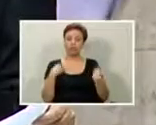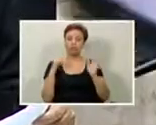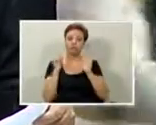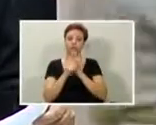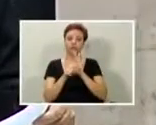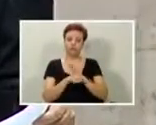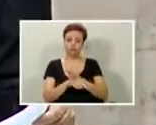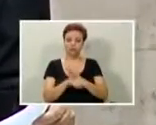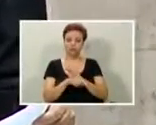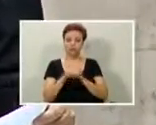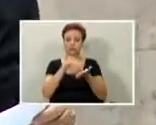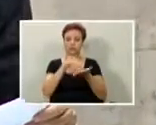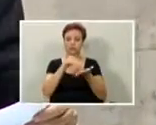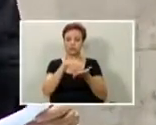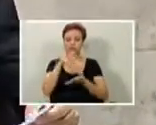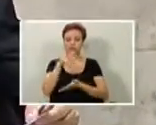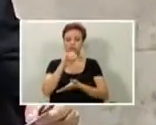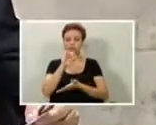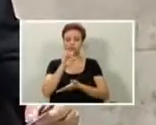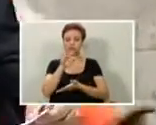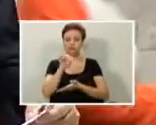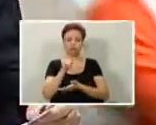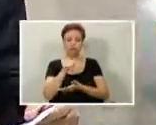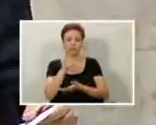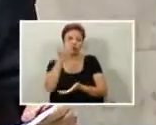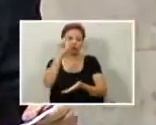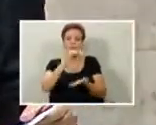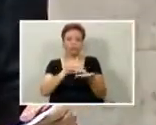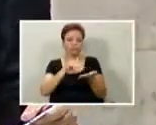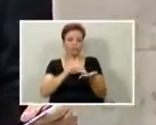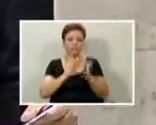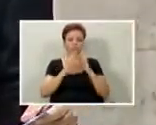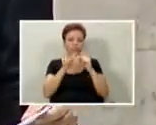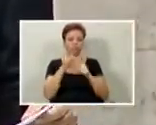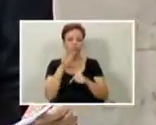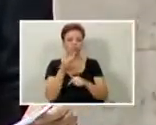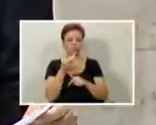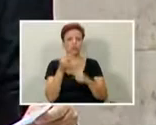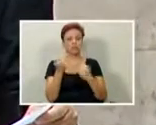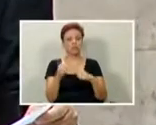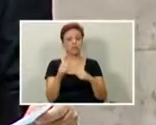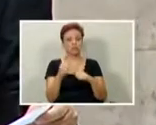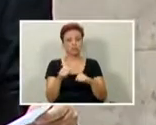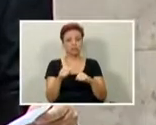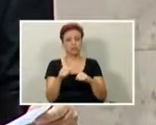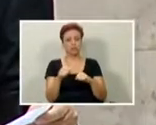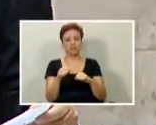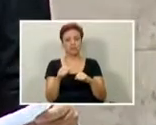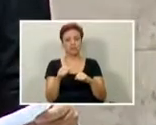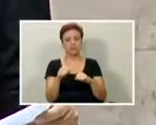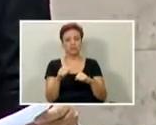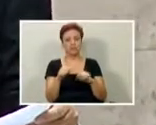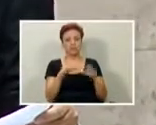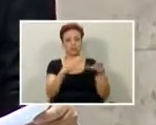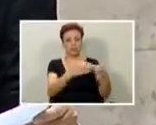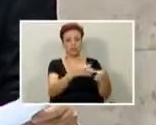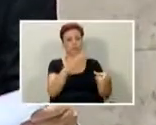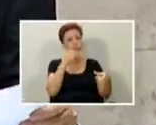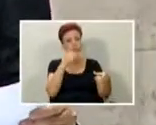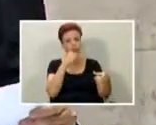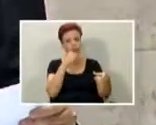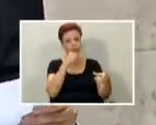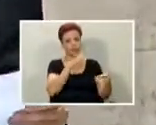para o Poit ou para alguns secretários do governo, todos falam que tem que dar uma destinação a esses